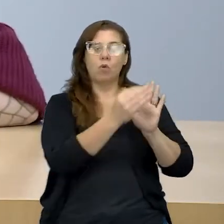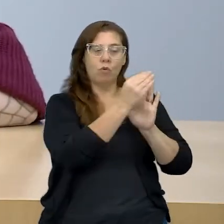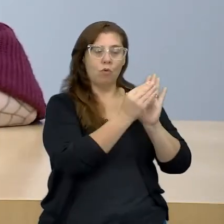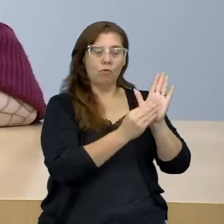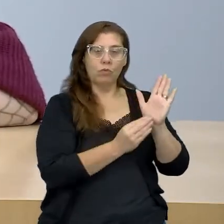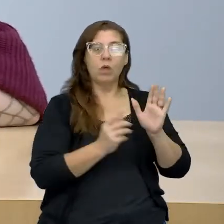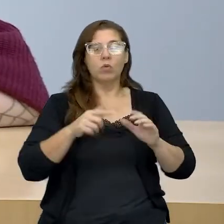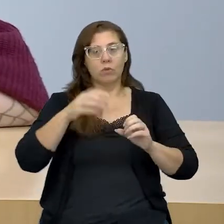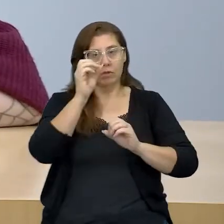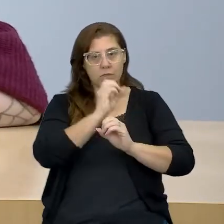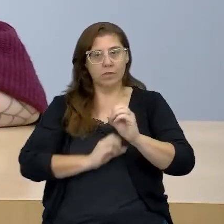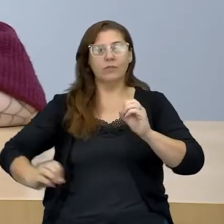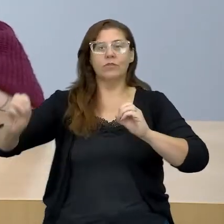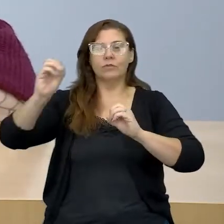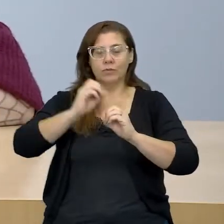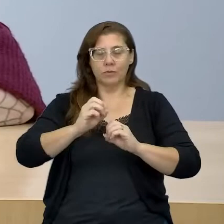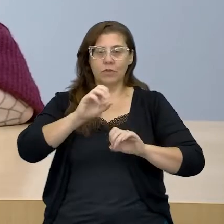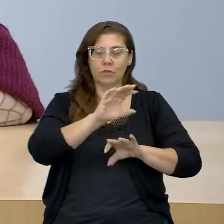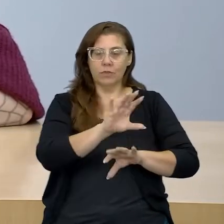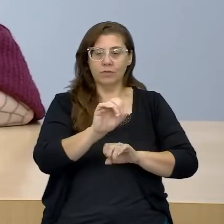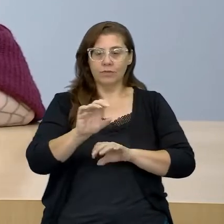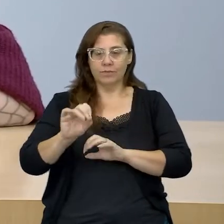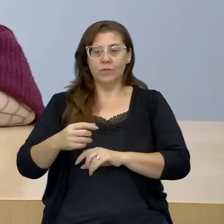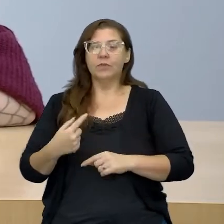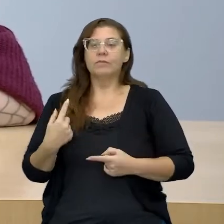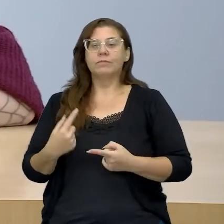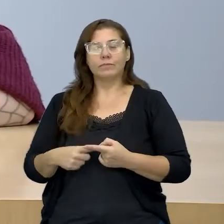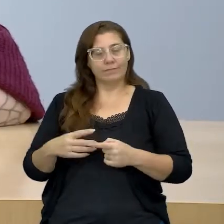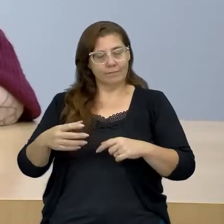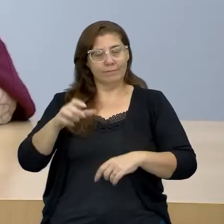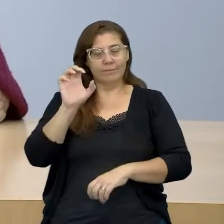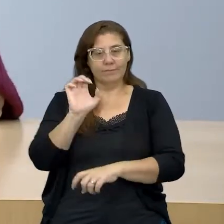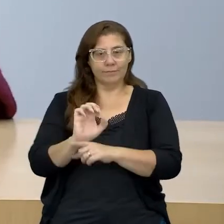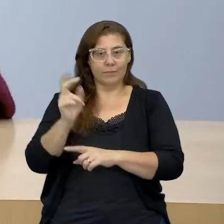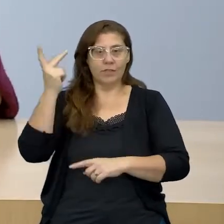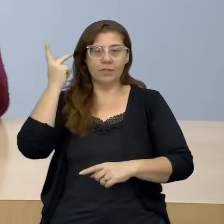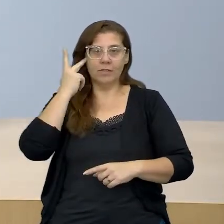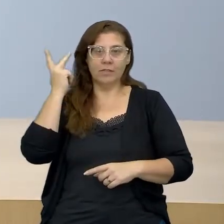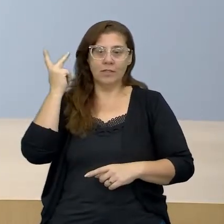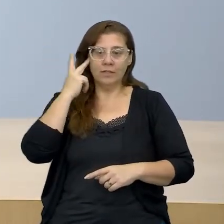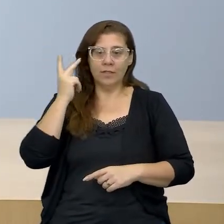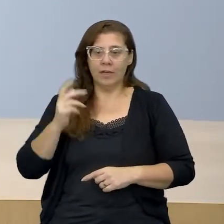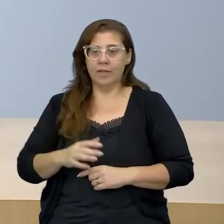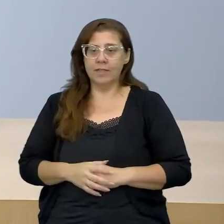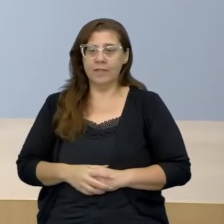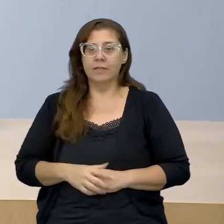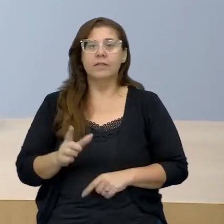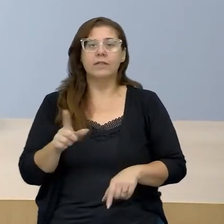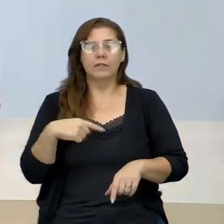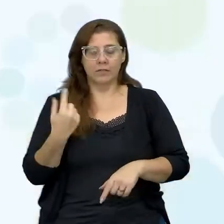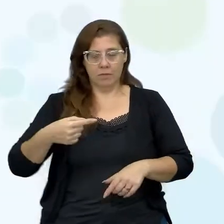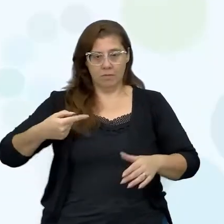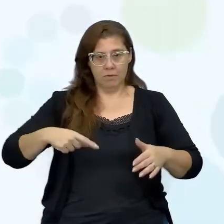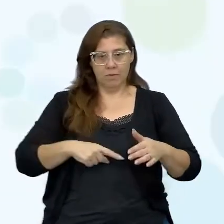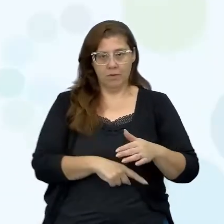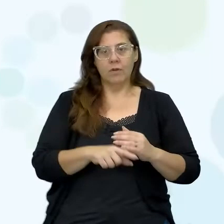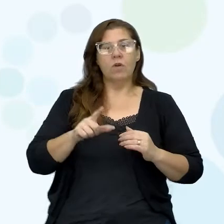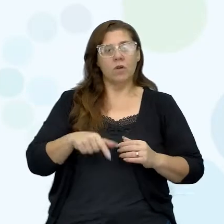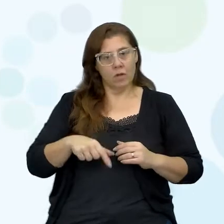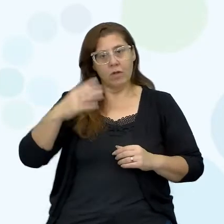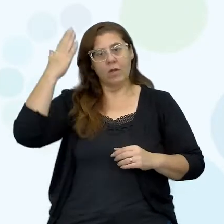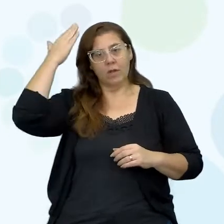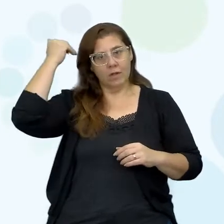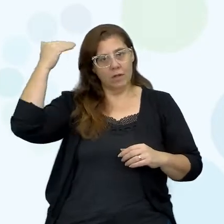Centro de Mídias da Educação do Estado de São Paulo. O nosso aprofundamento é o